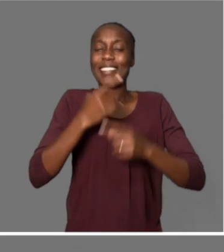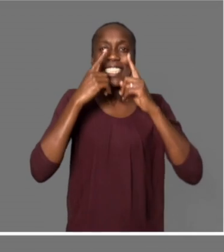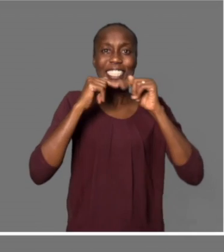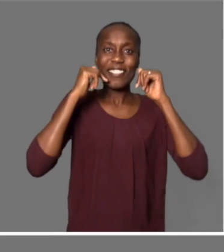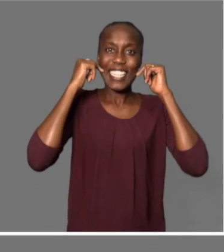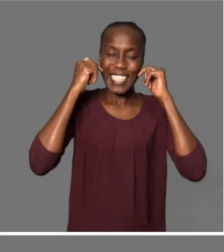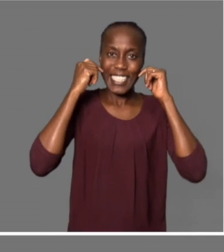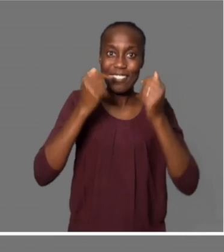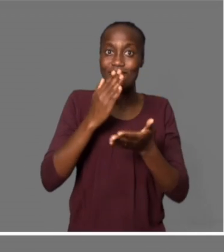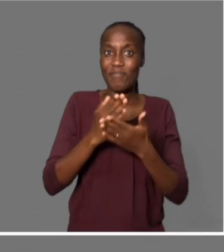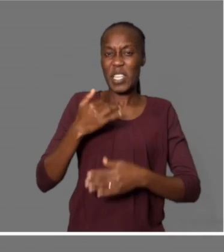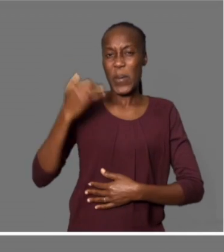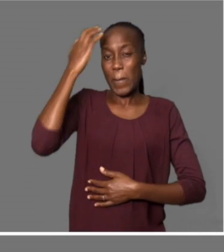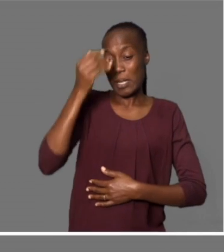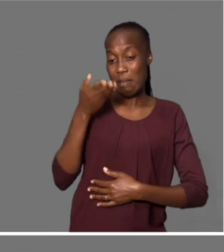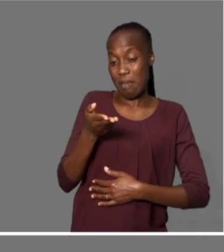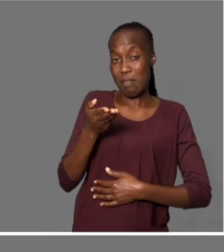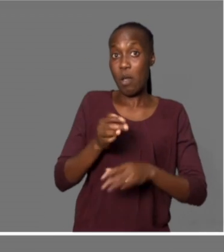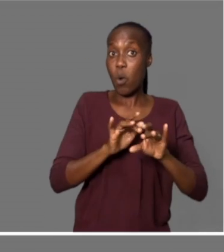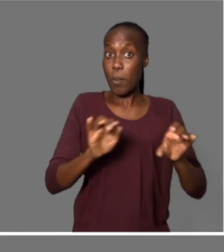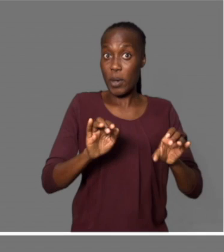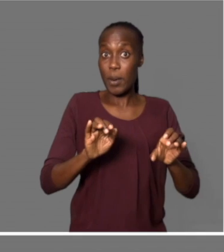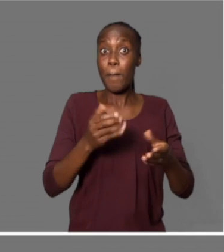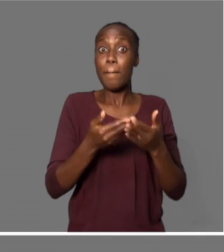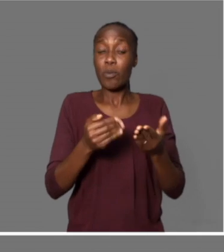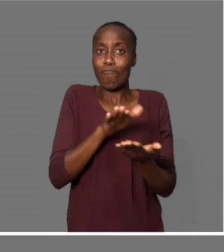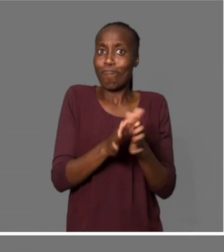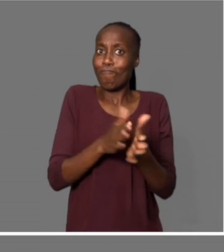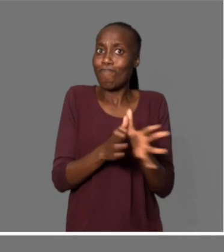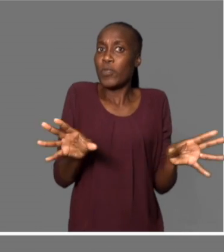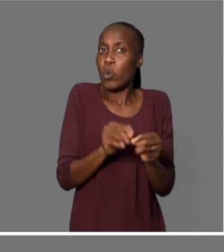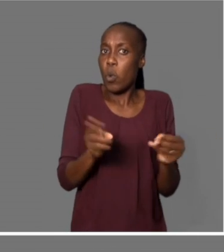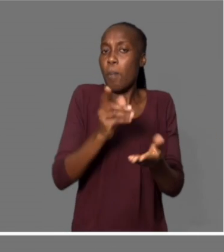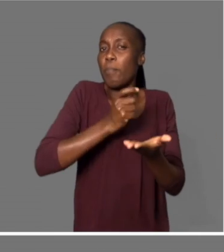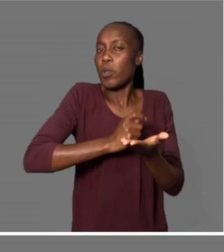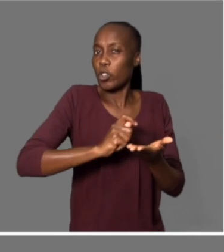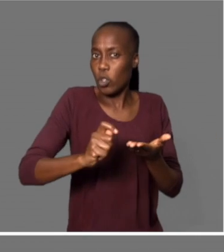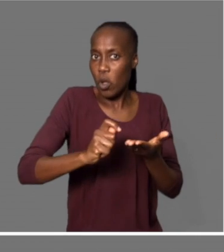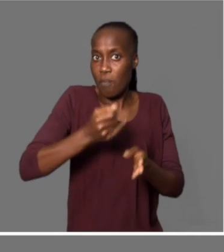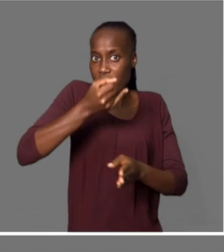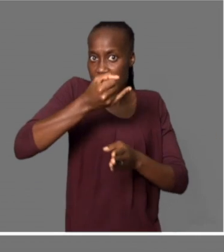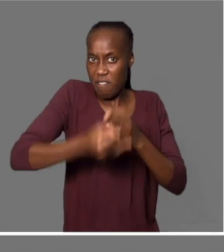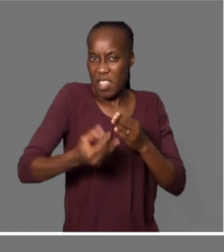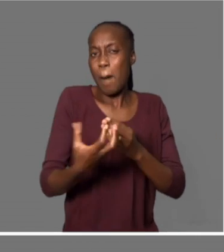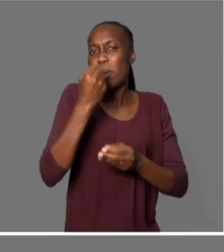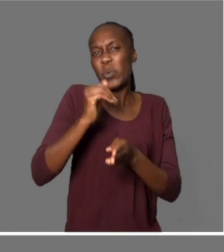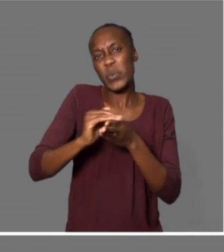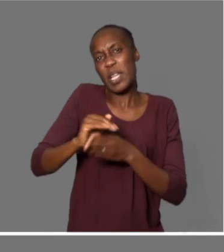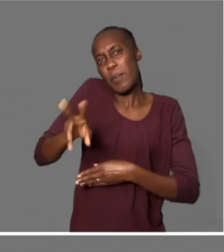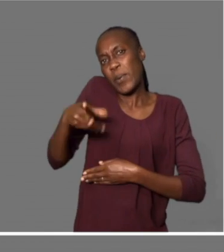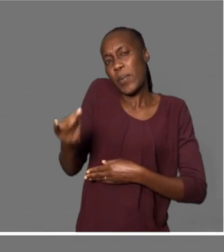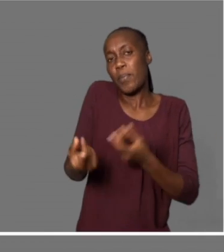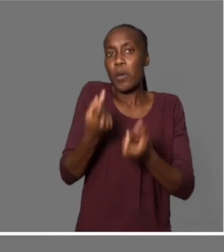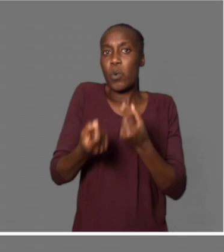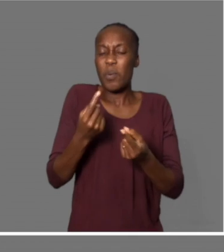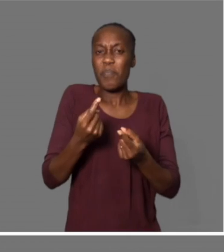esse computador, para além da monografia, é de usar para outros fins. Depois da